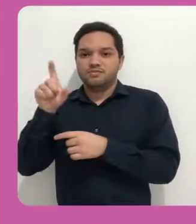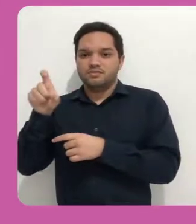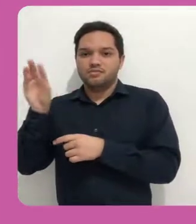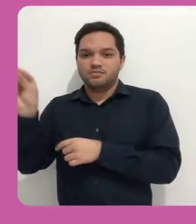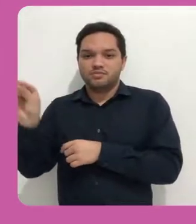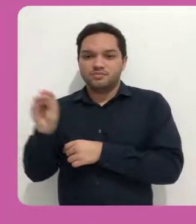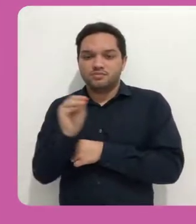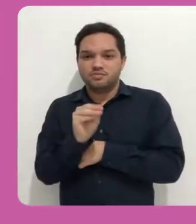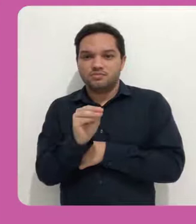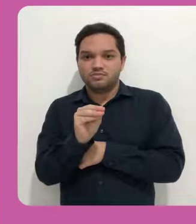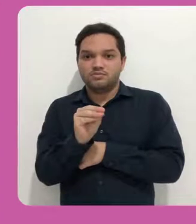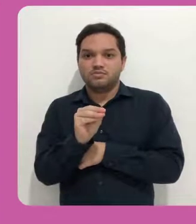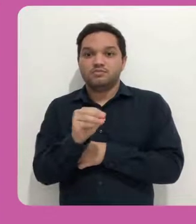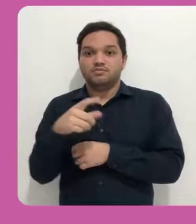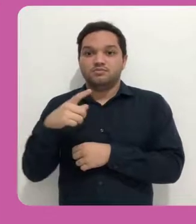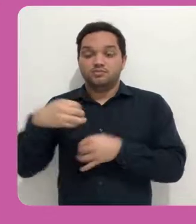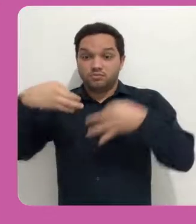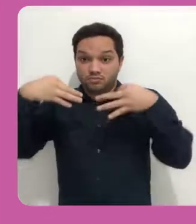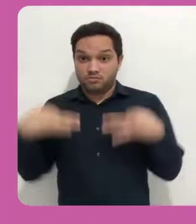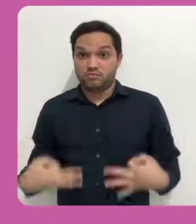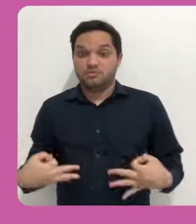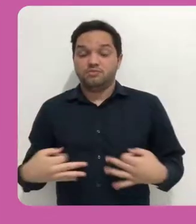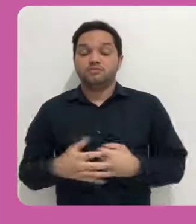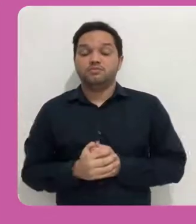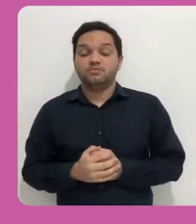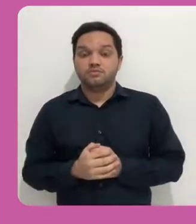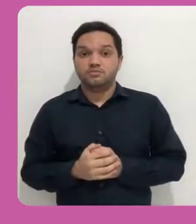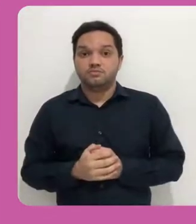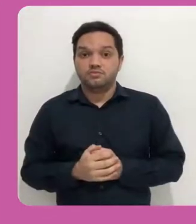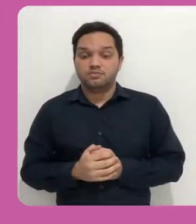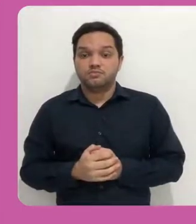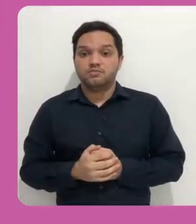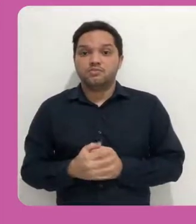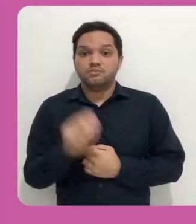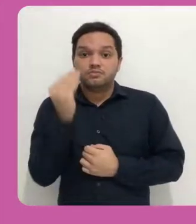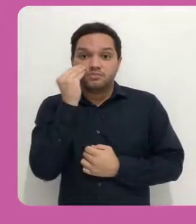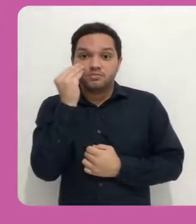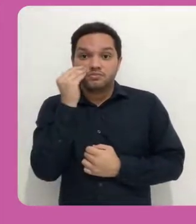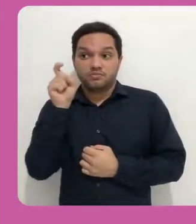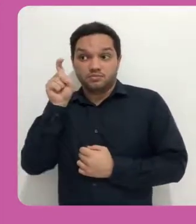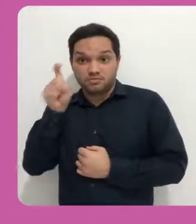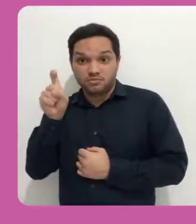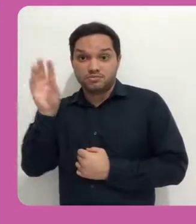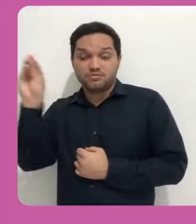e arrastar ele para o lugar certinho que vai dar tudo certo. Ele vai aparecer aqui.